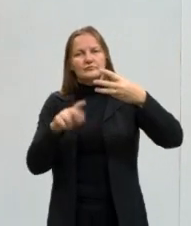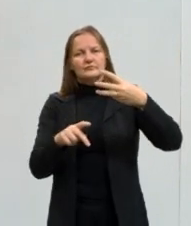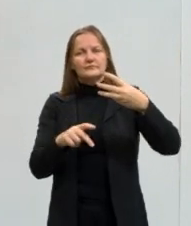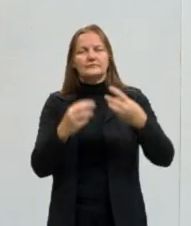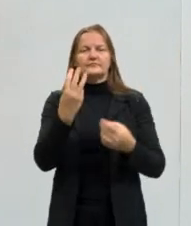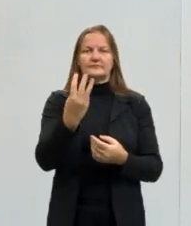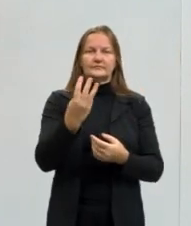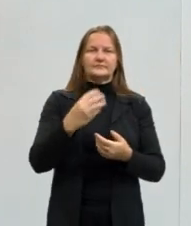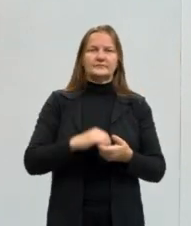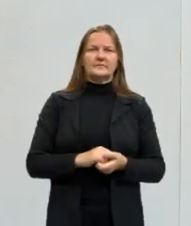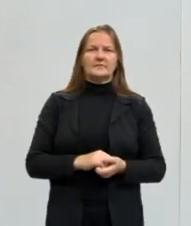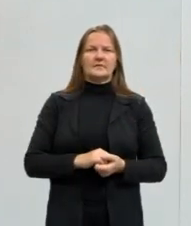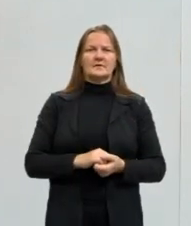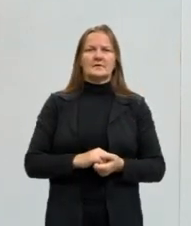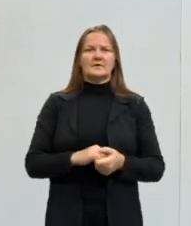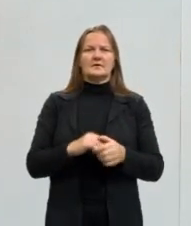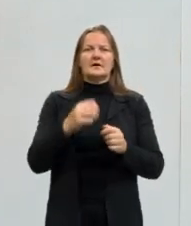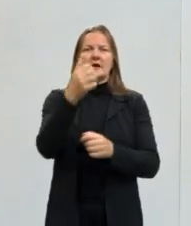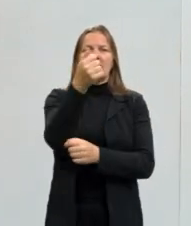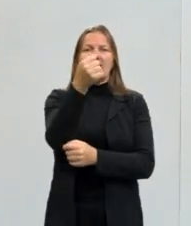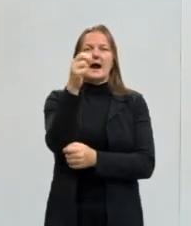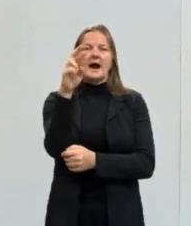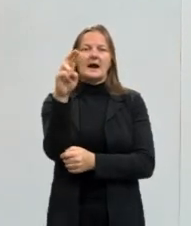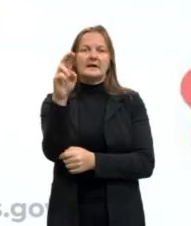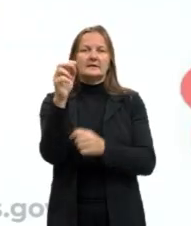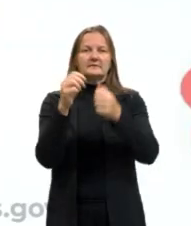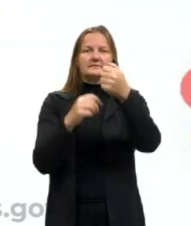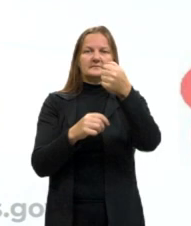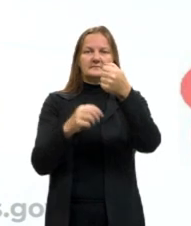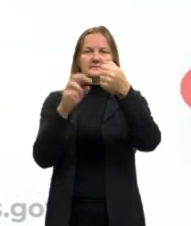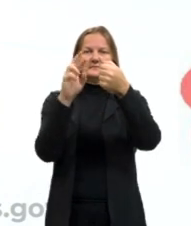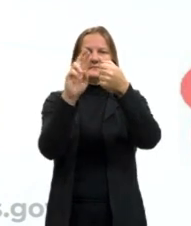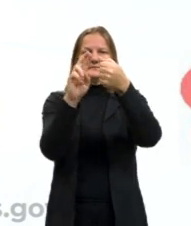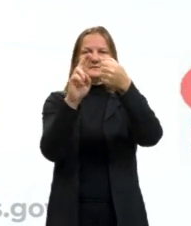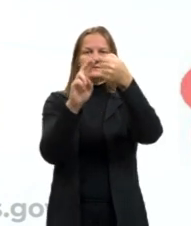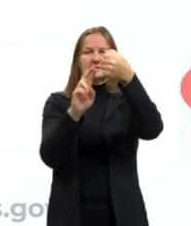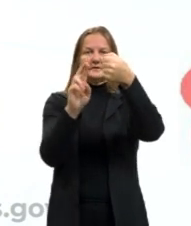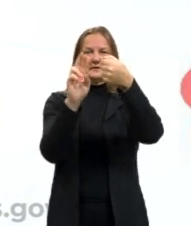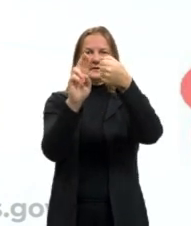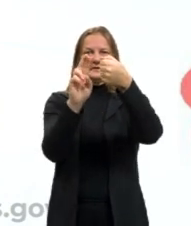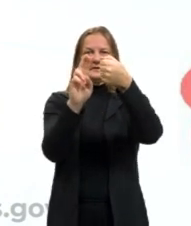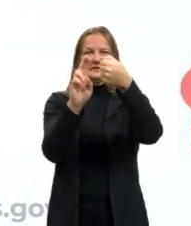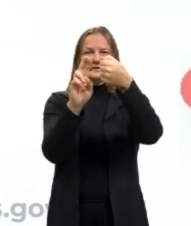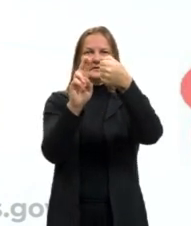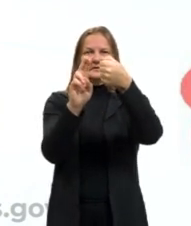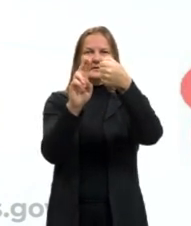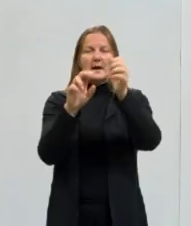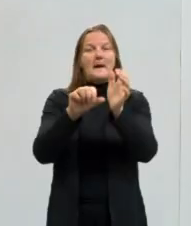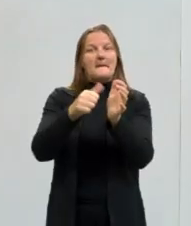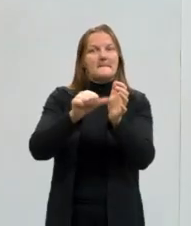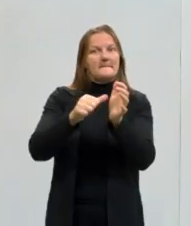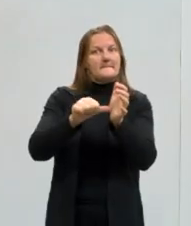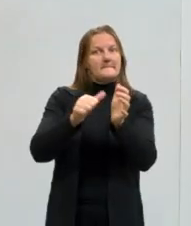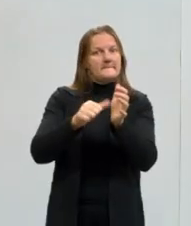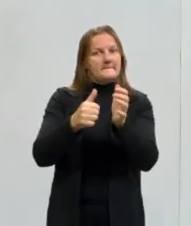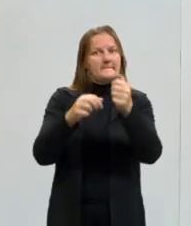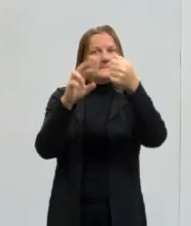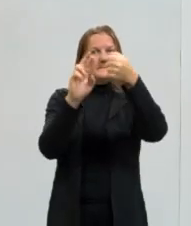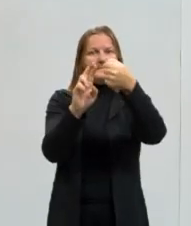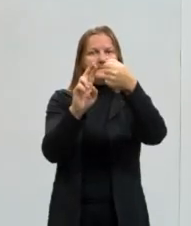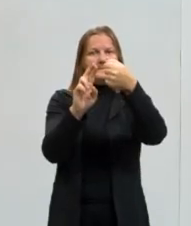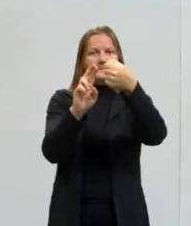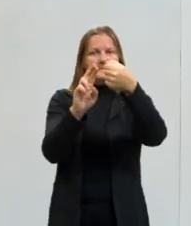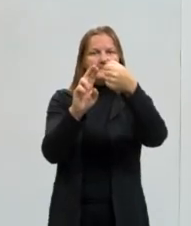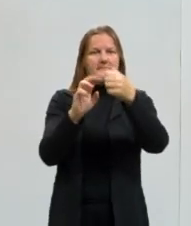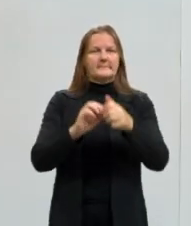Os verbos terminados em ar seriam a nossa... Seria a nossa primeira conjugação. Então,